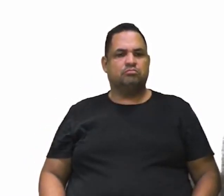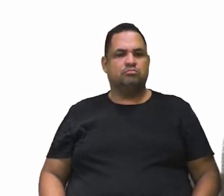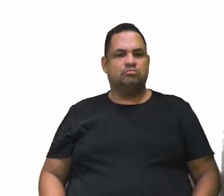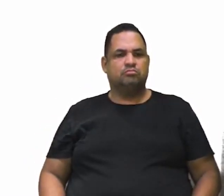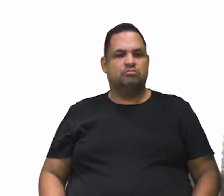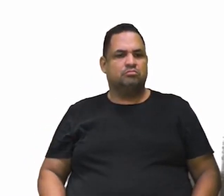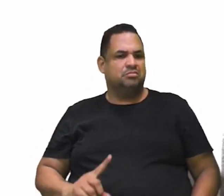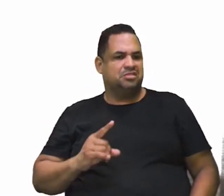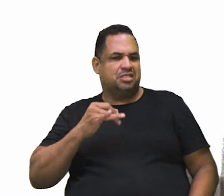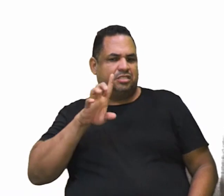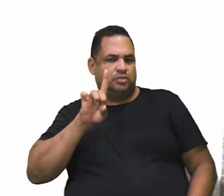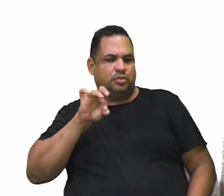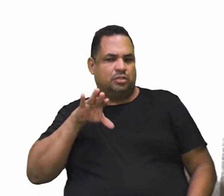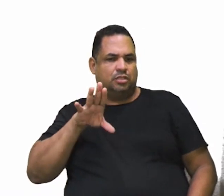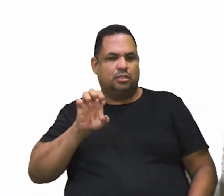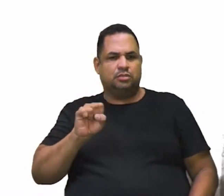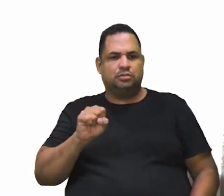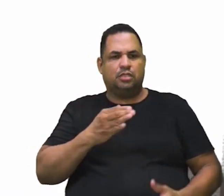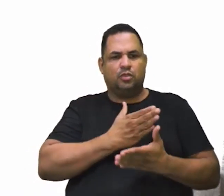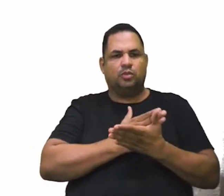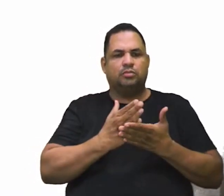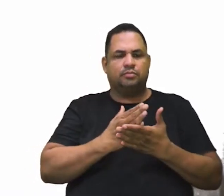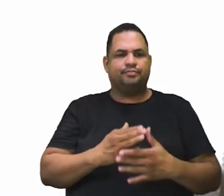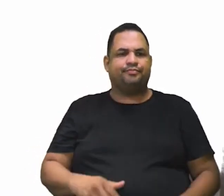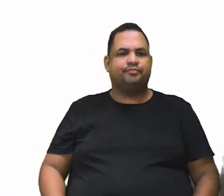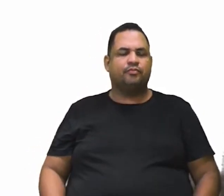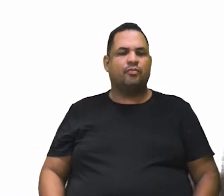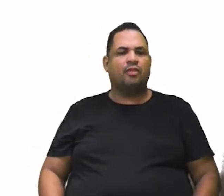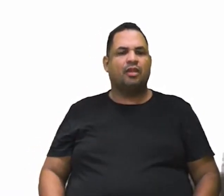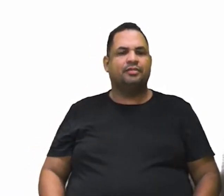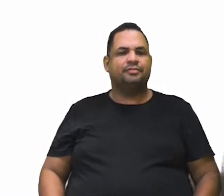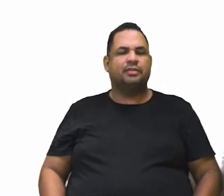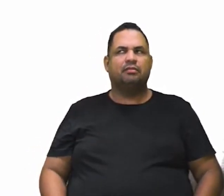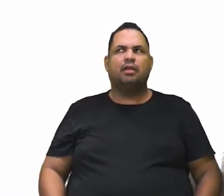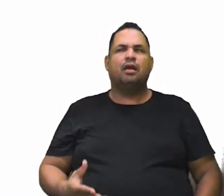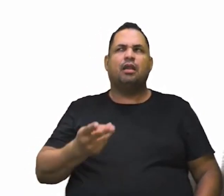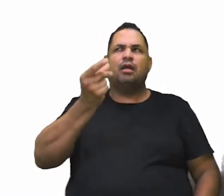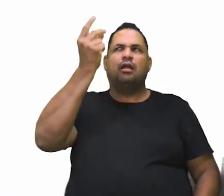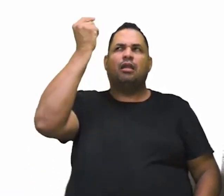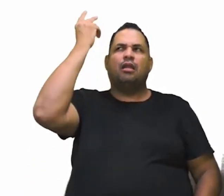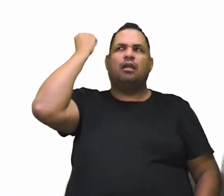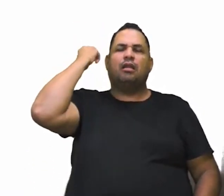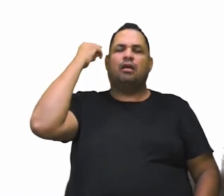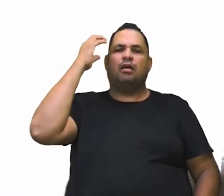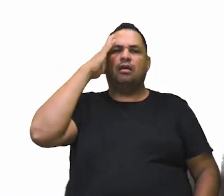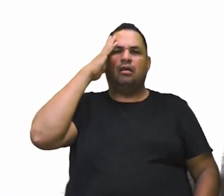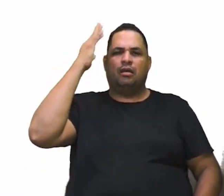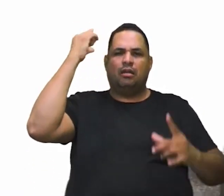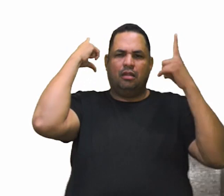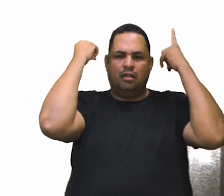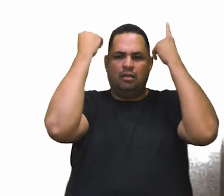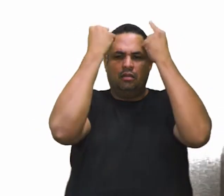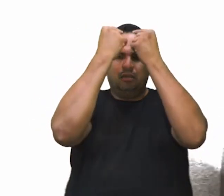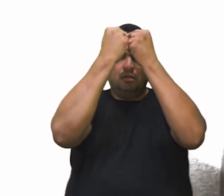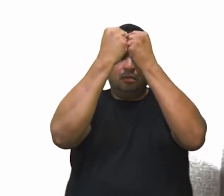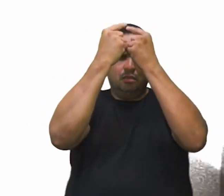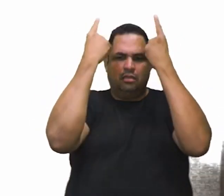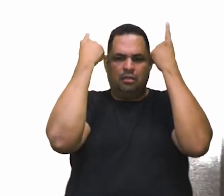Ser desonesto? Lá no início. Vamos supor aqui. Vamos lá na Grécia. Lá no início dela, né?